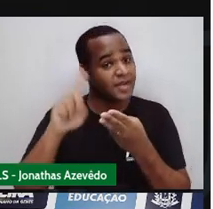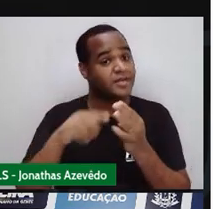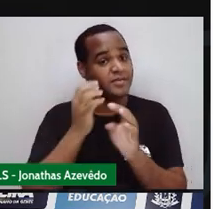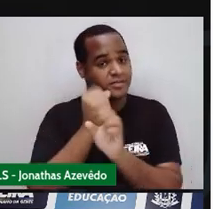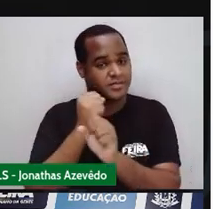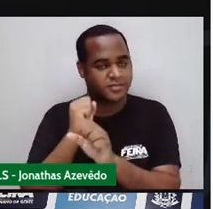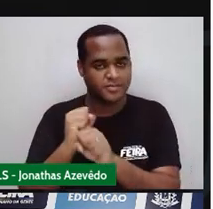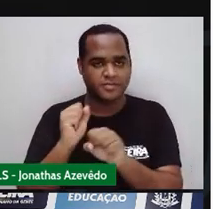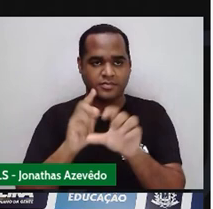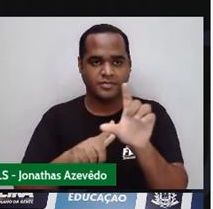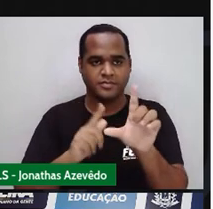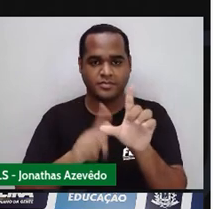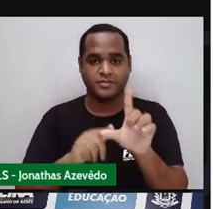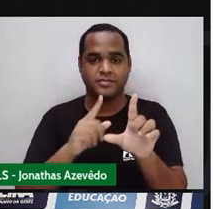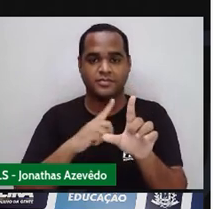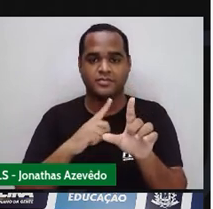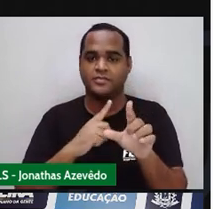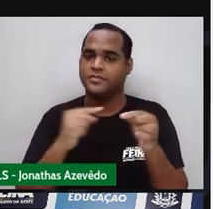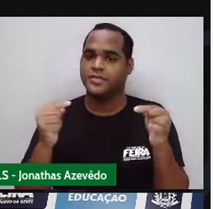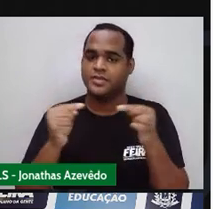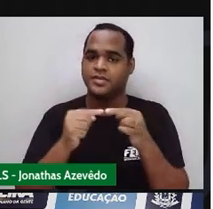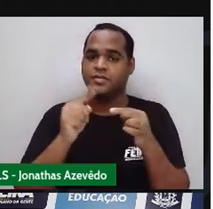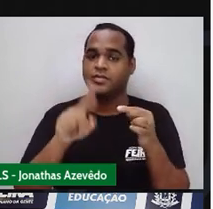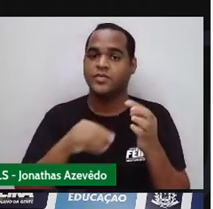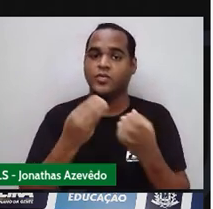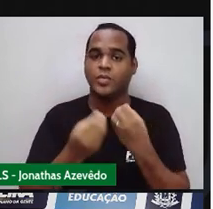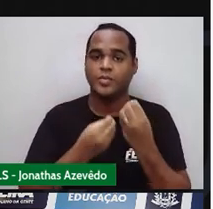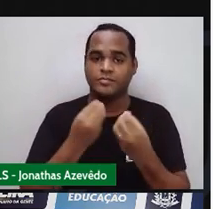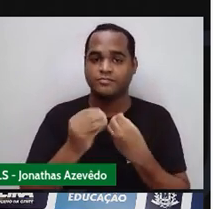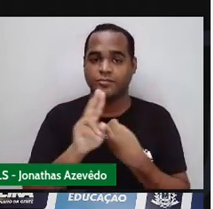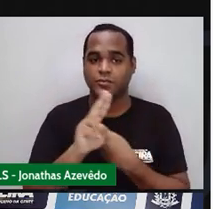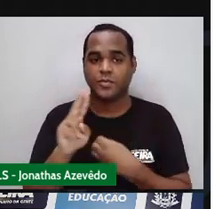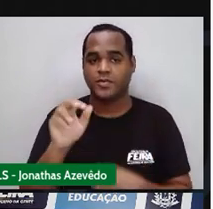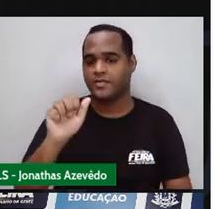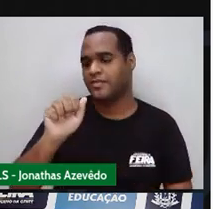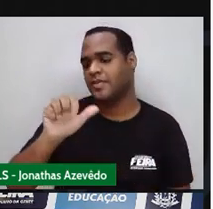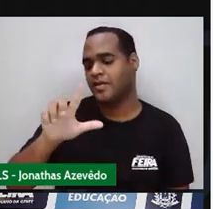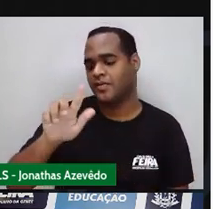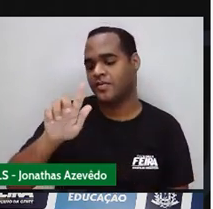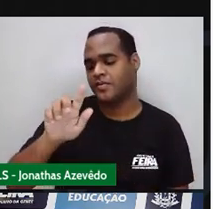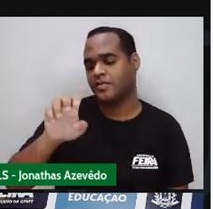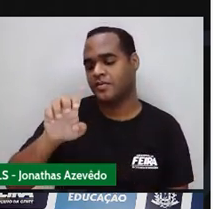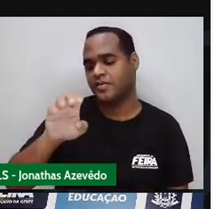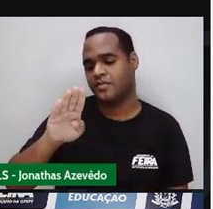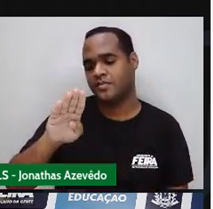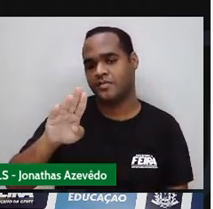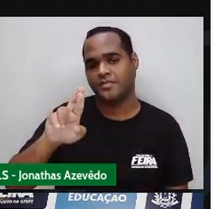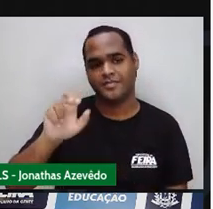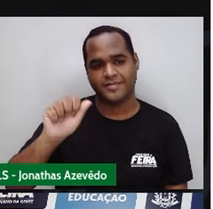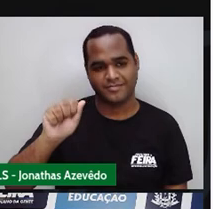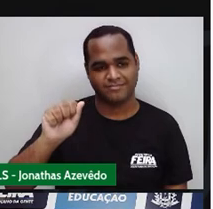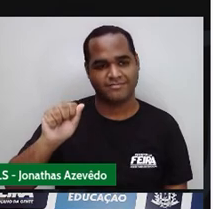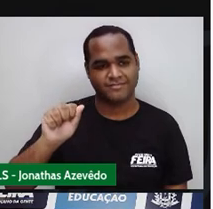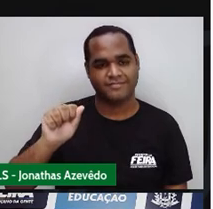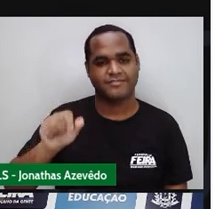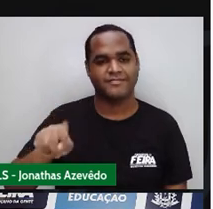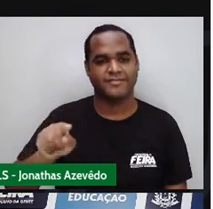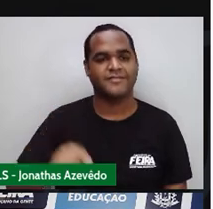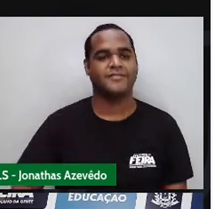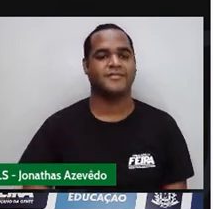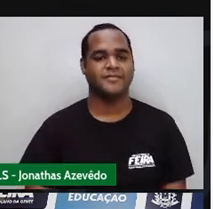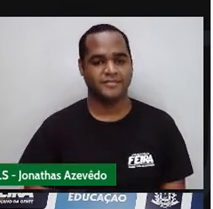letra E essa parte Da matemática Ela é chamada de Álgebra Né? Tá bom?